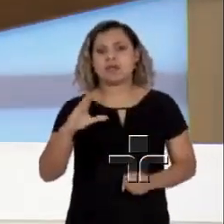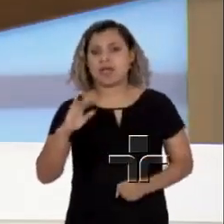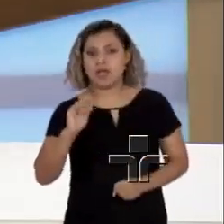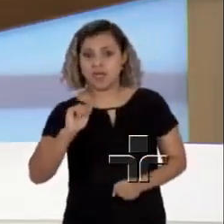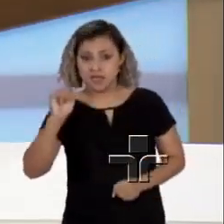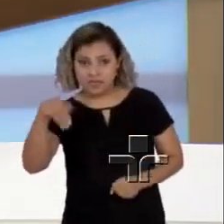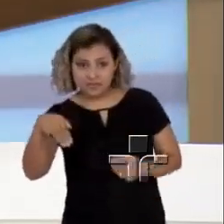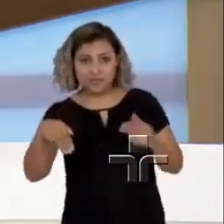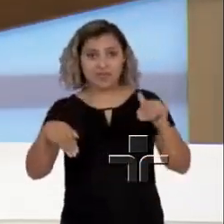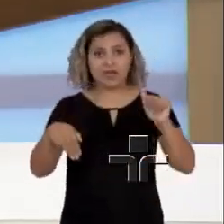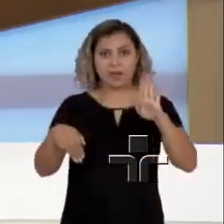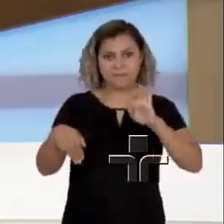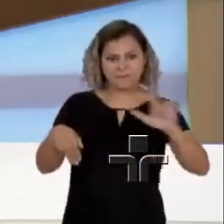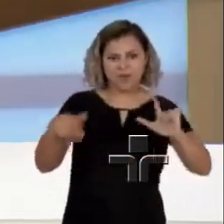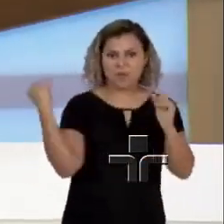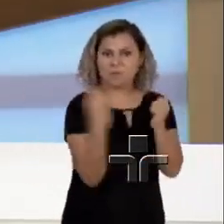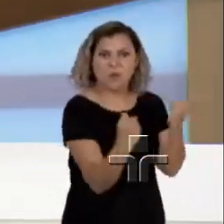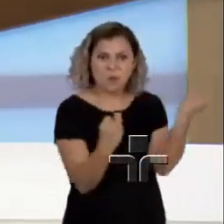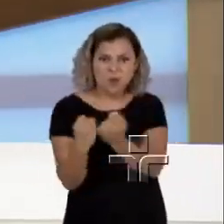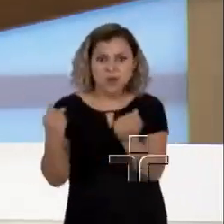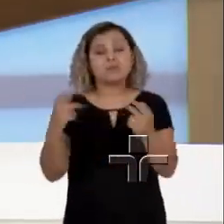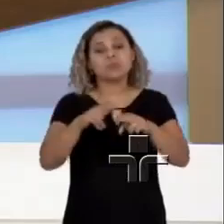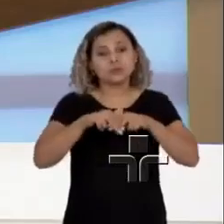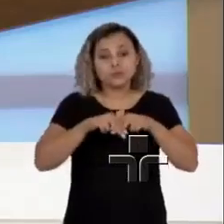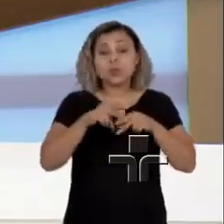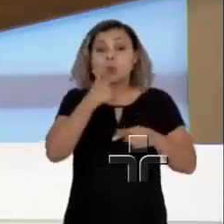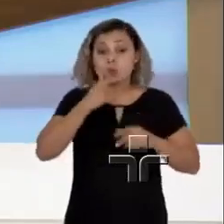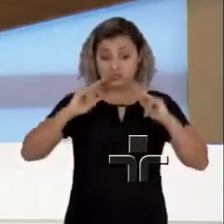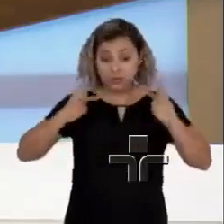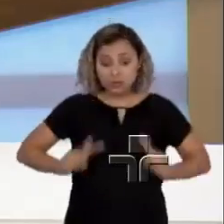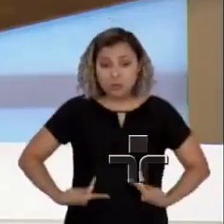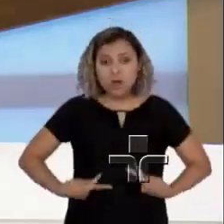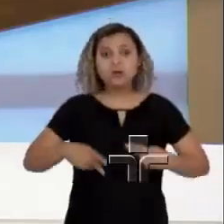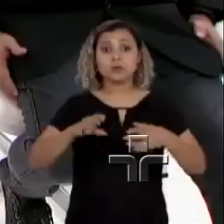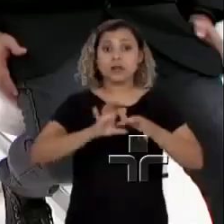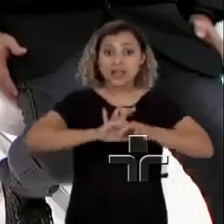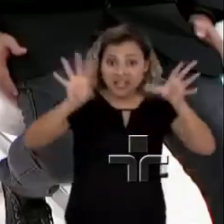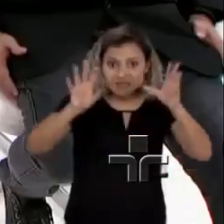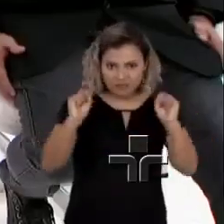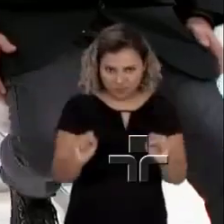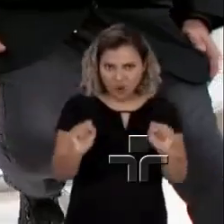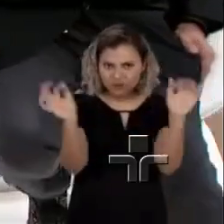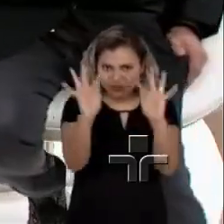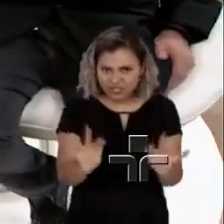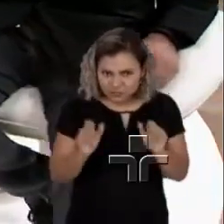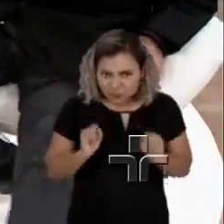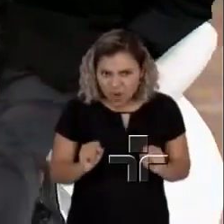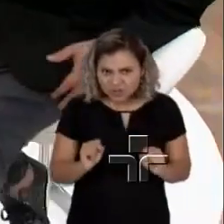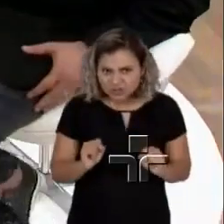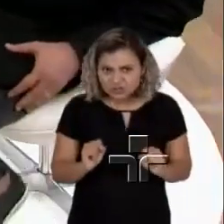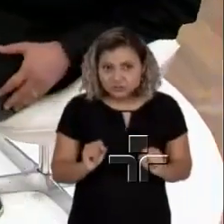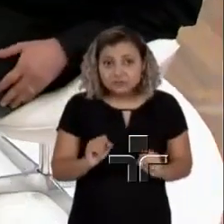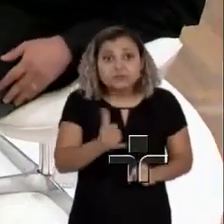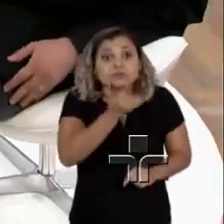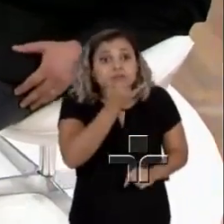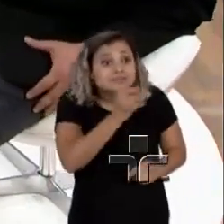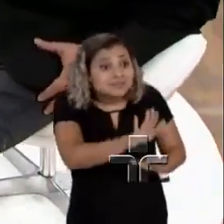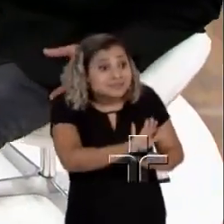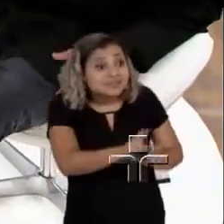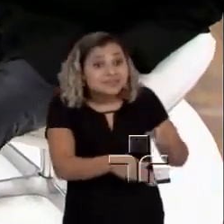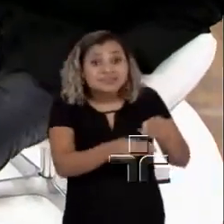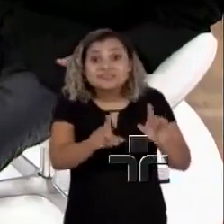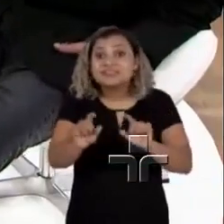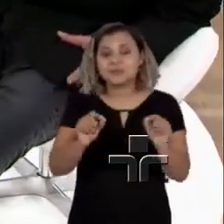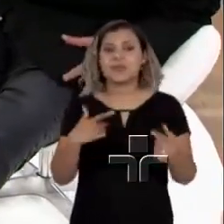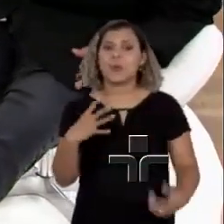assim, depois que o homem tem o livre-arbítrio, ele pode ser feliz. Desculpe. Gostei,